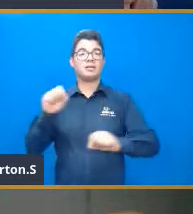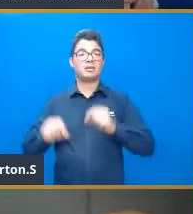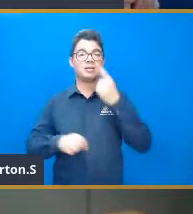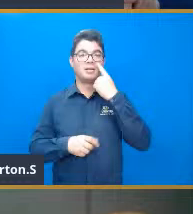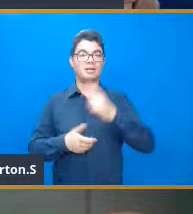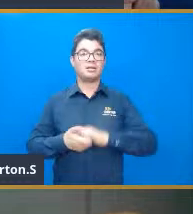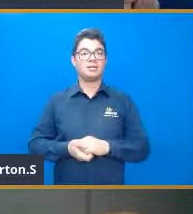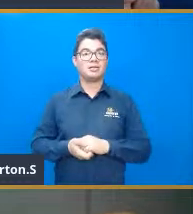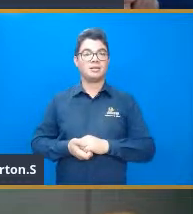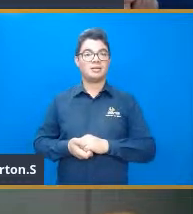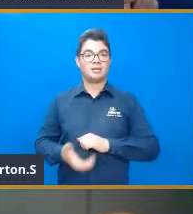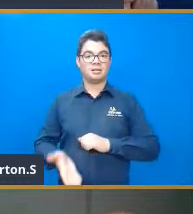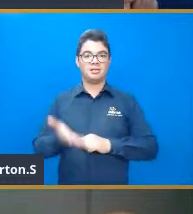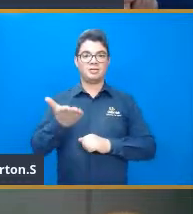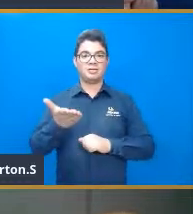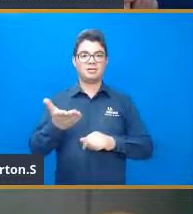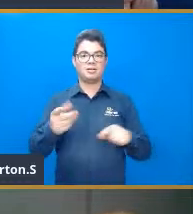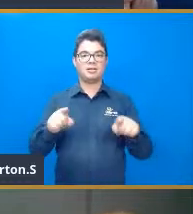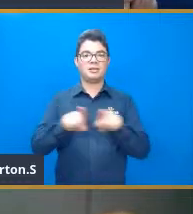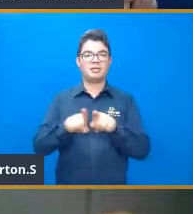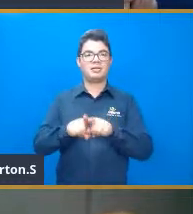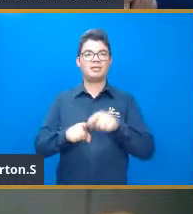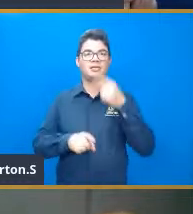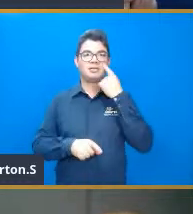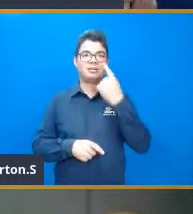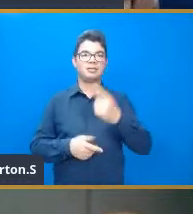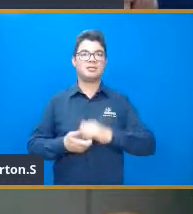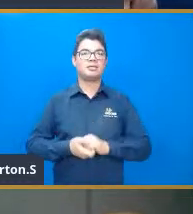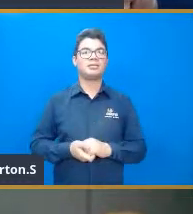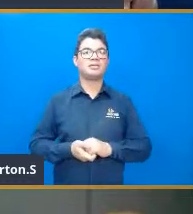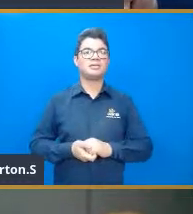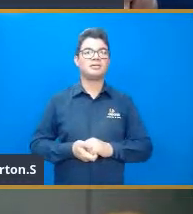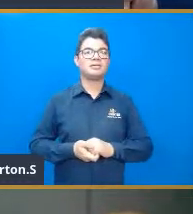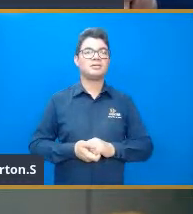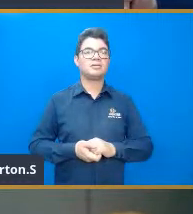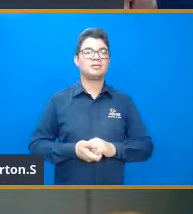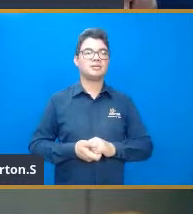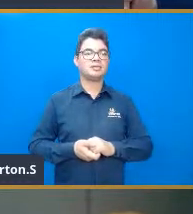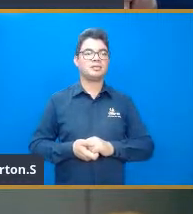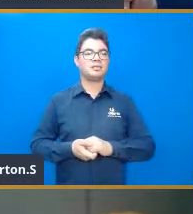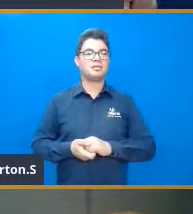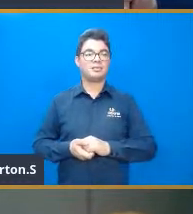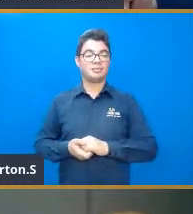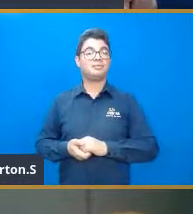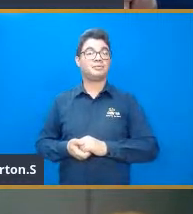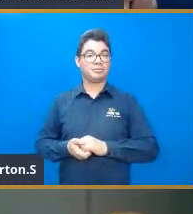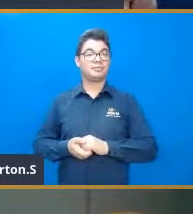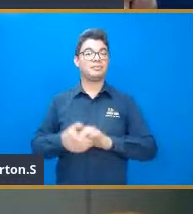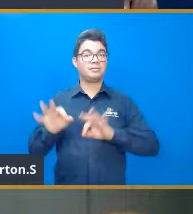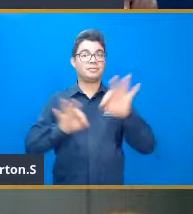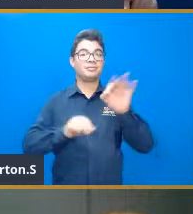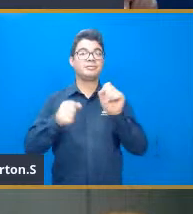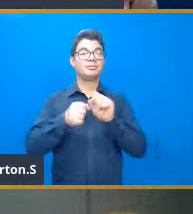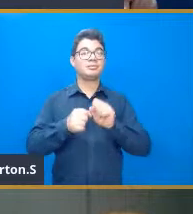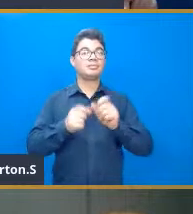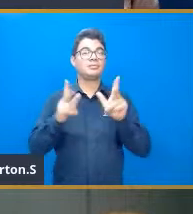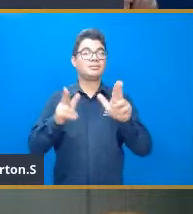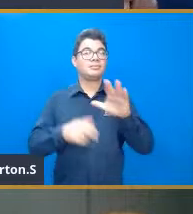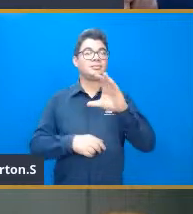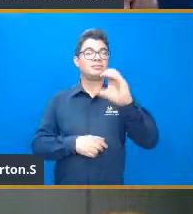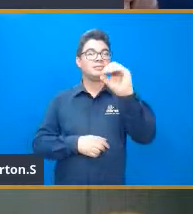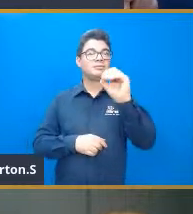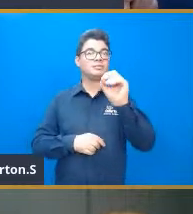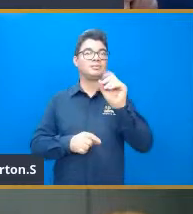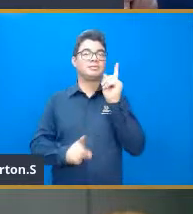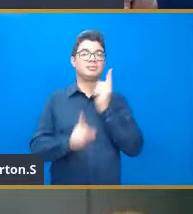menos 1, e aí para achar ali, né, o extremo da função, a faz isso aqui igual a zero, e acha o valor, né,